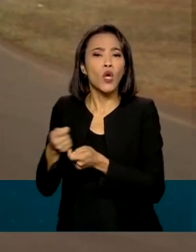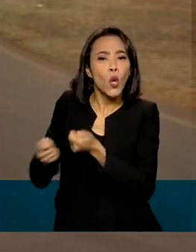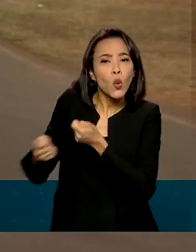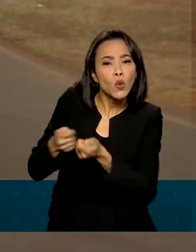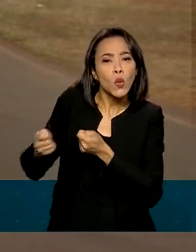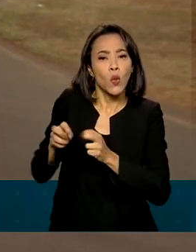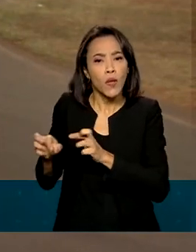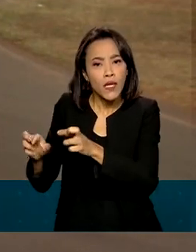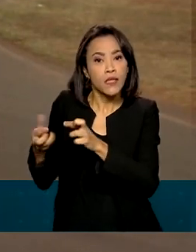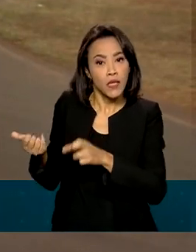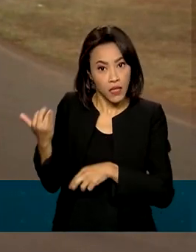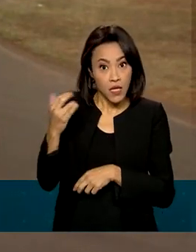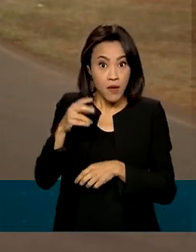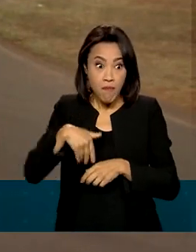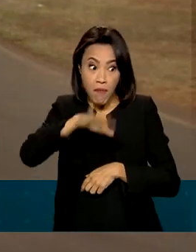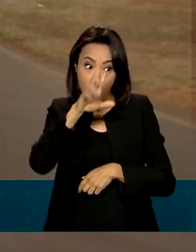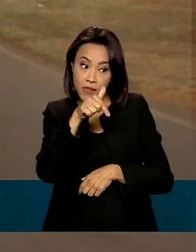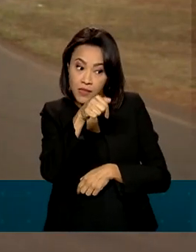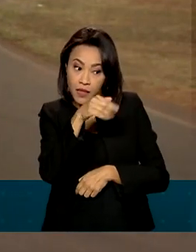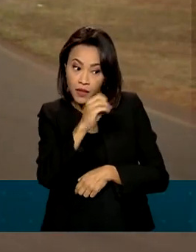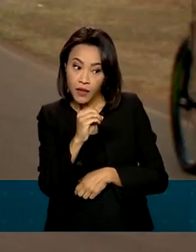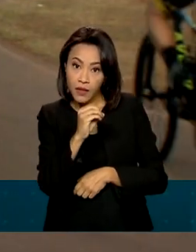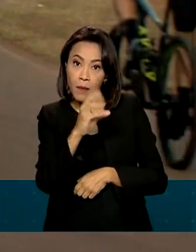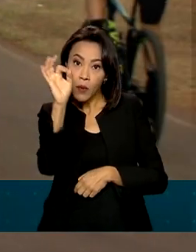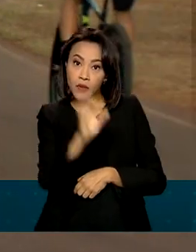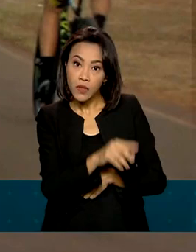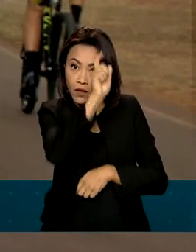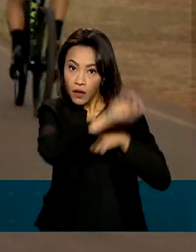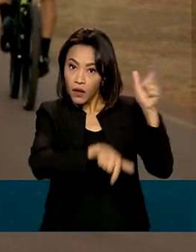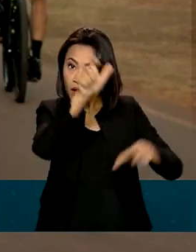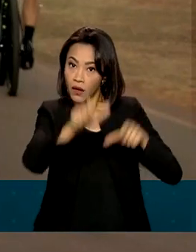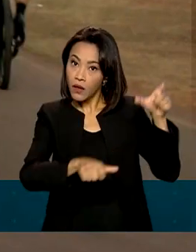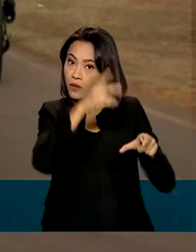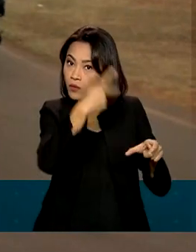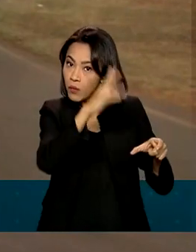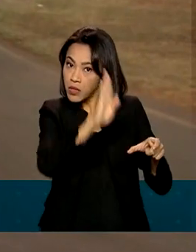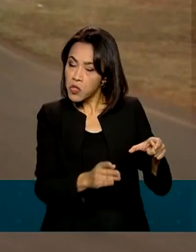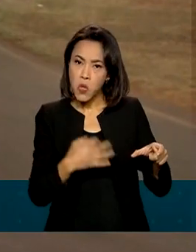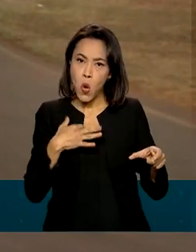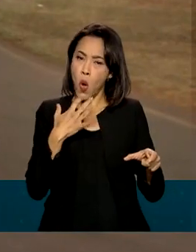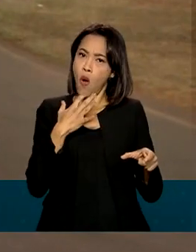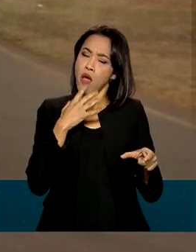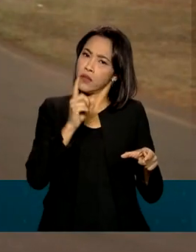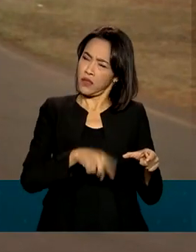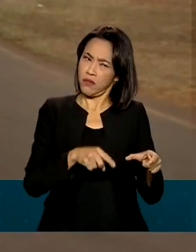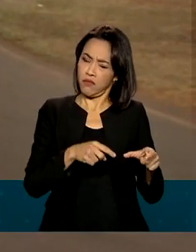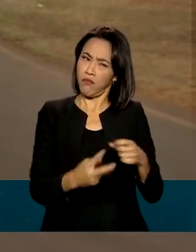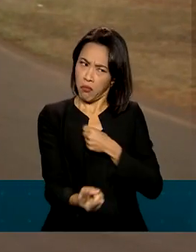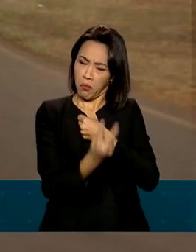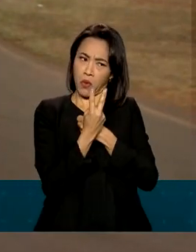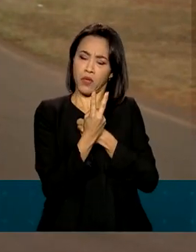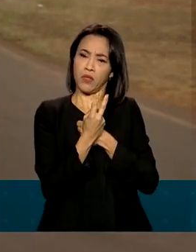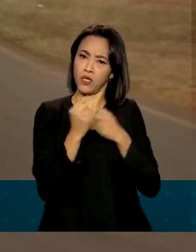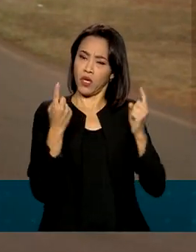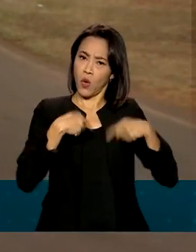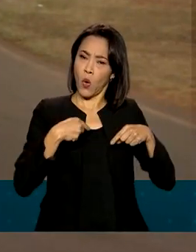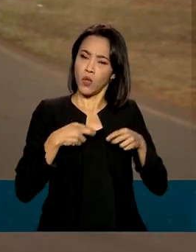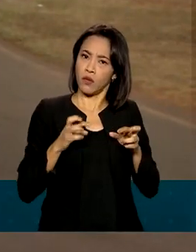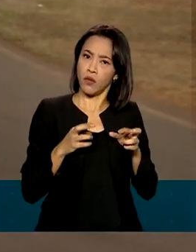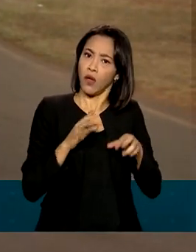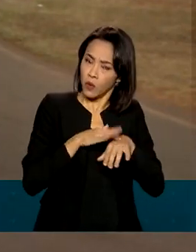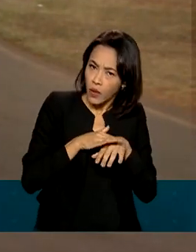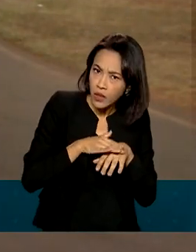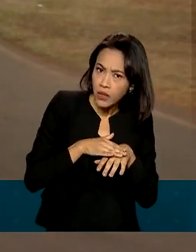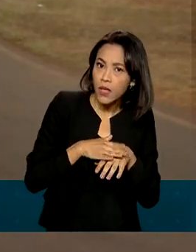70% dos brasileiros não reconhecem a atividade física como fator de proteção contra a doença. E 69